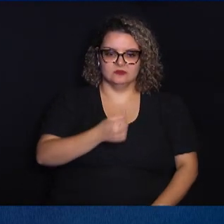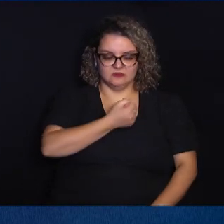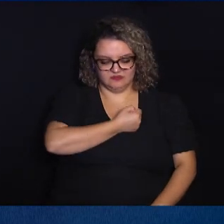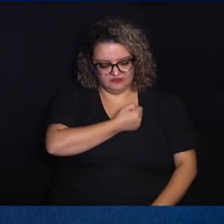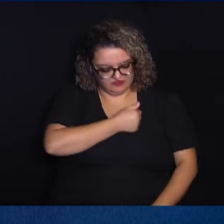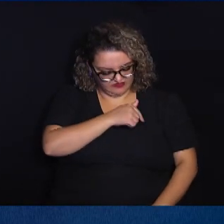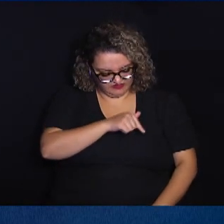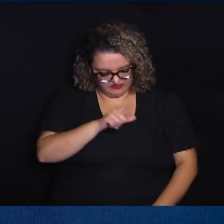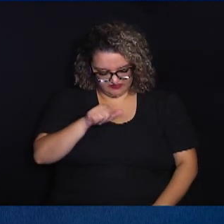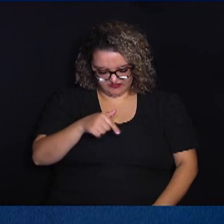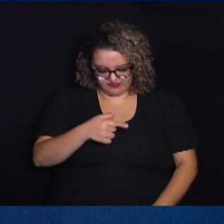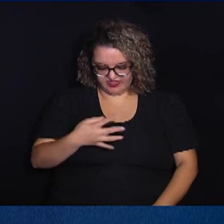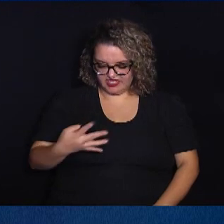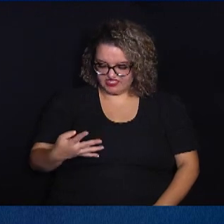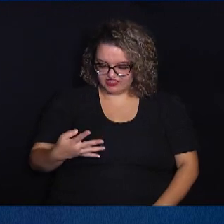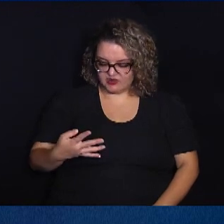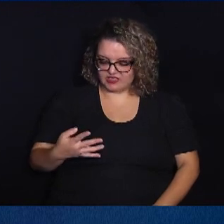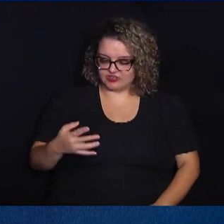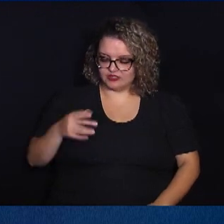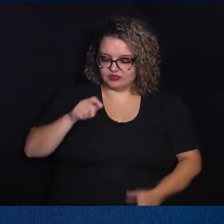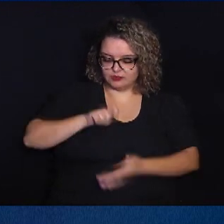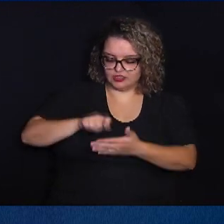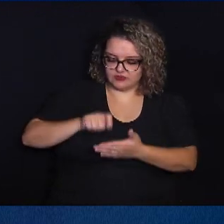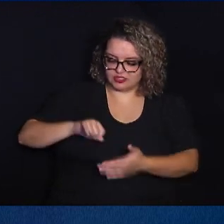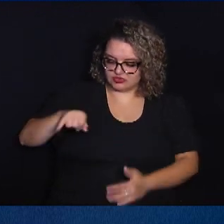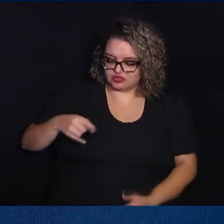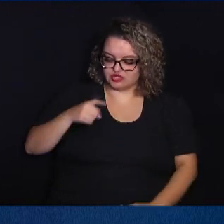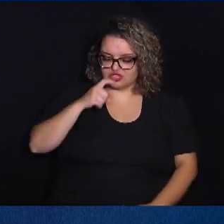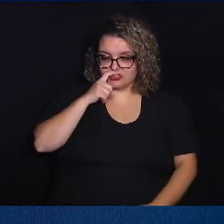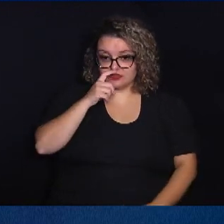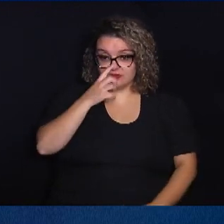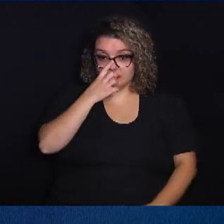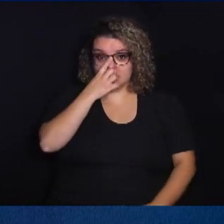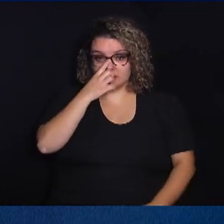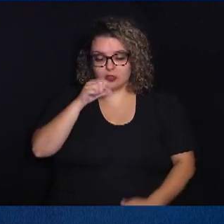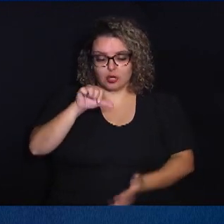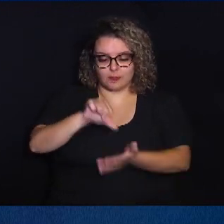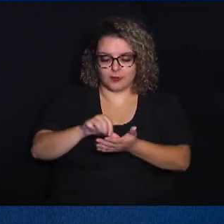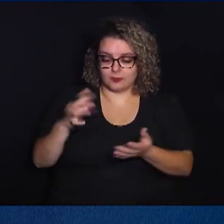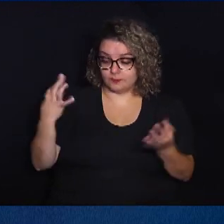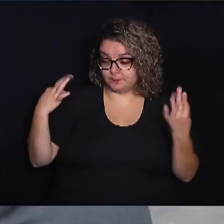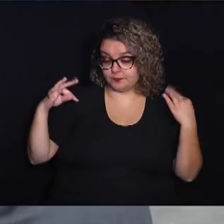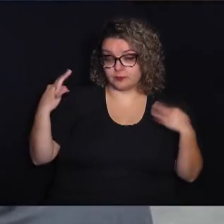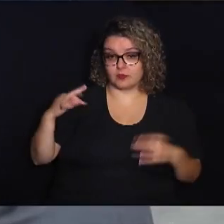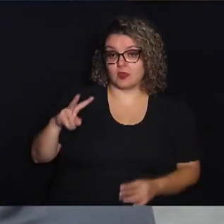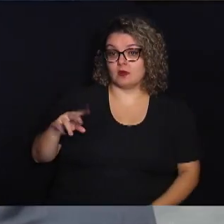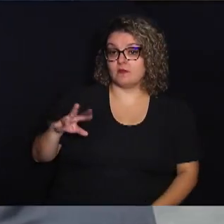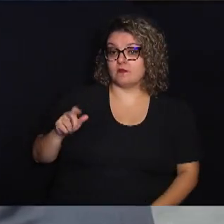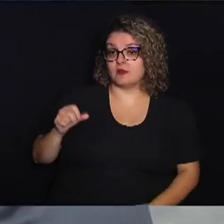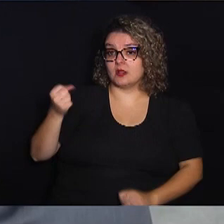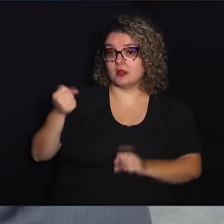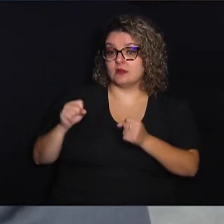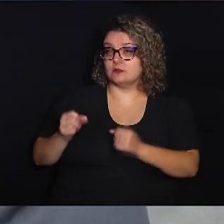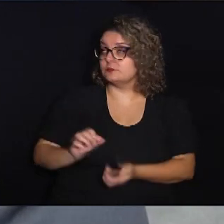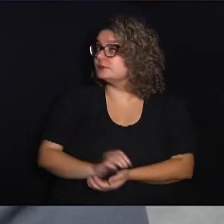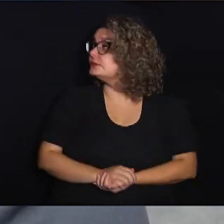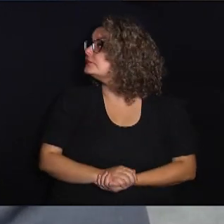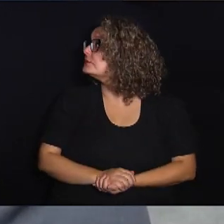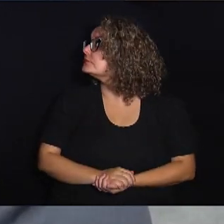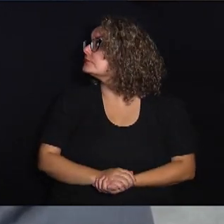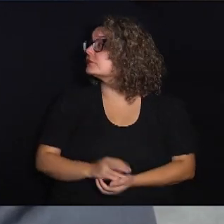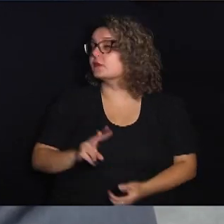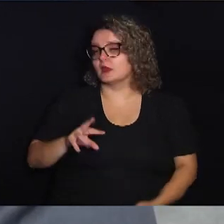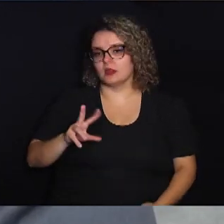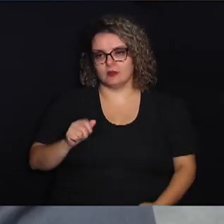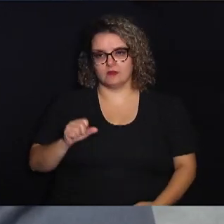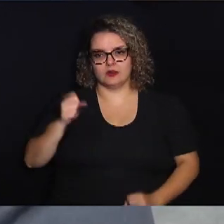2024, de autoria do próprio vereador Jorge Schneider, que cria o polo turístico da Vila Industrial. A Vila Industrial é o